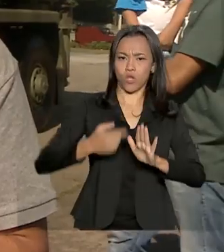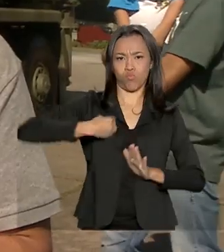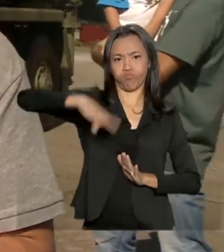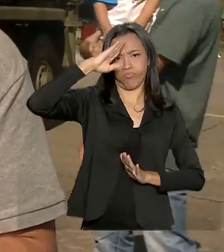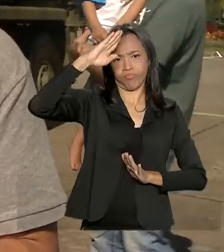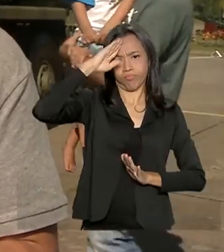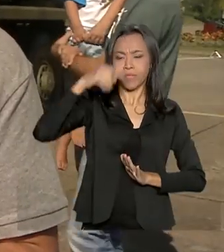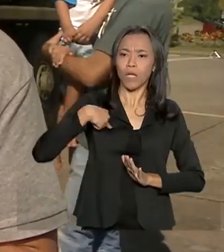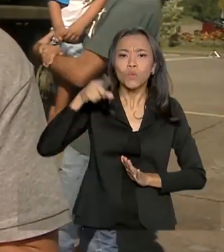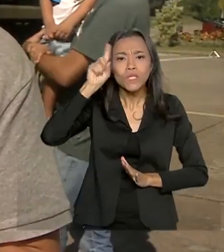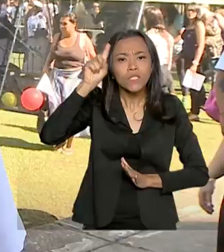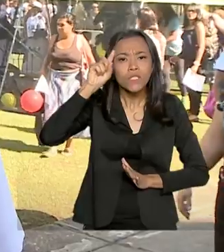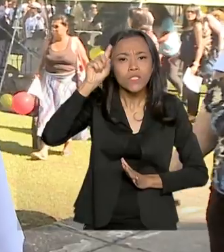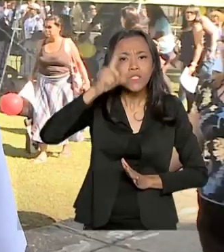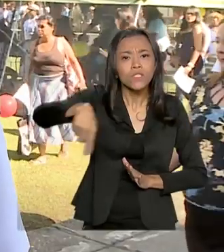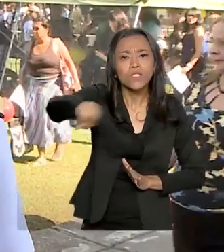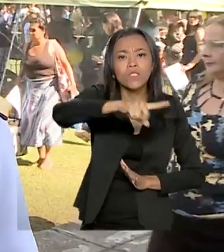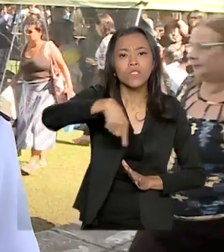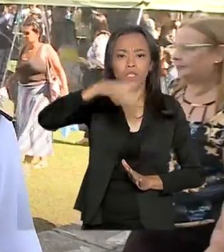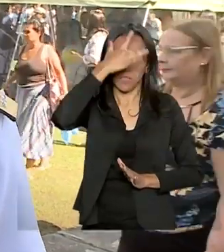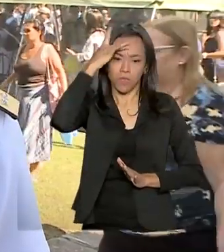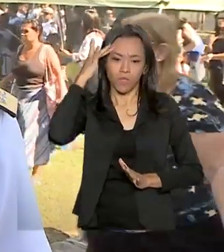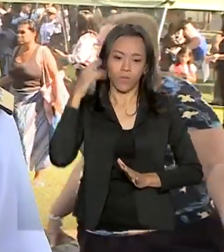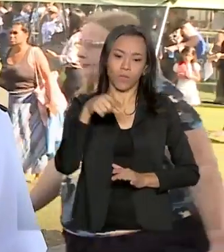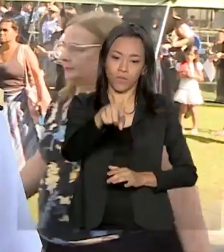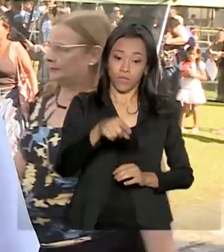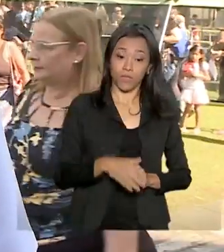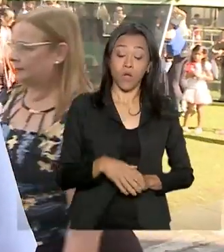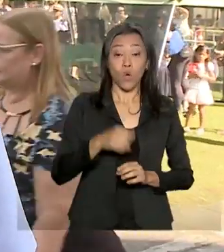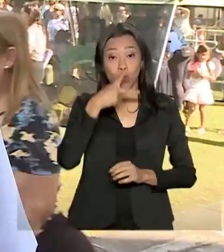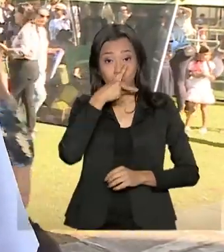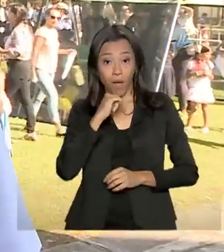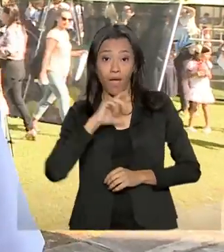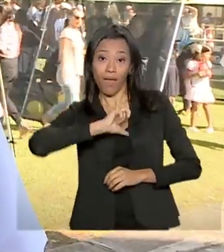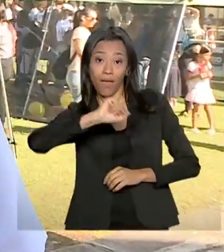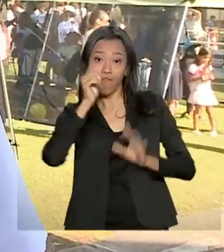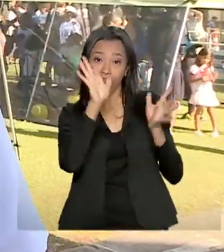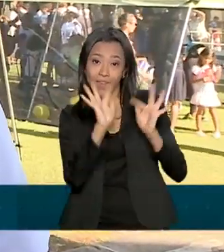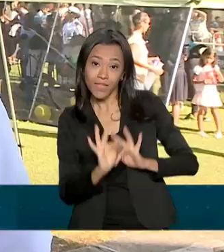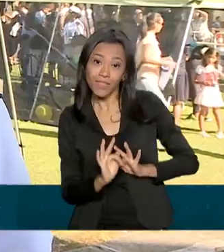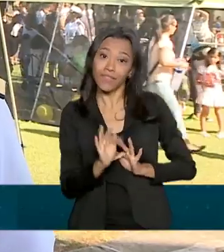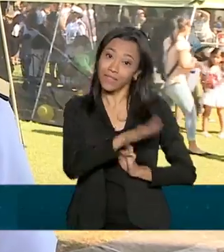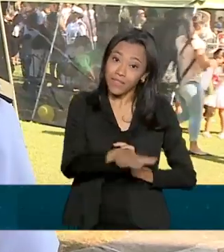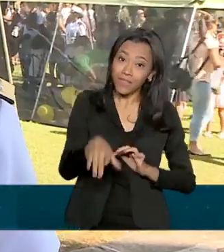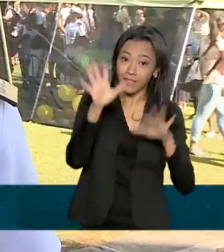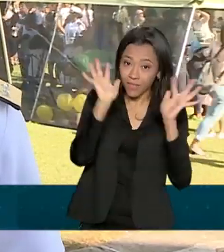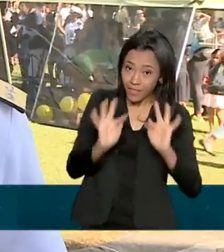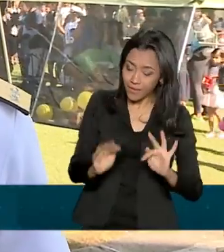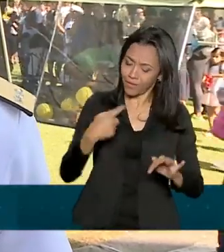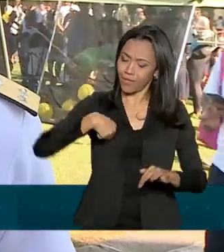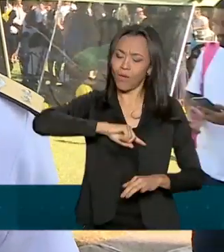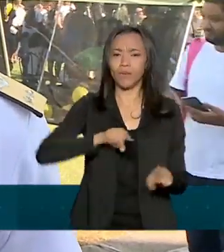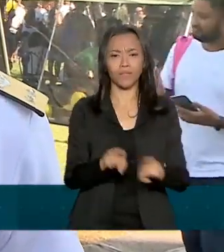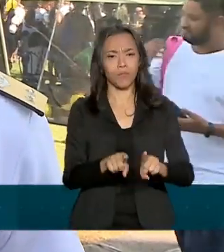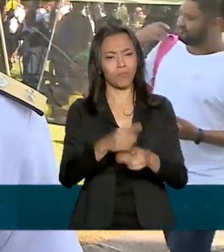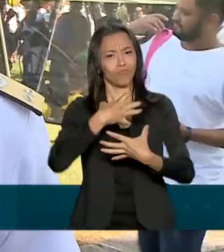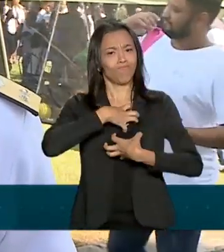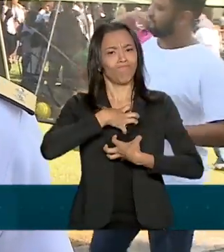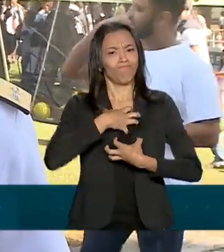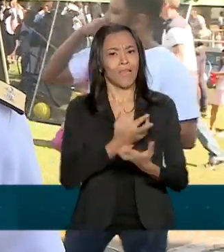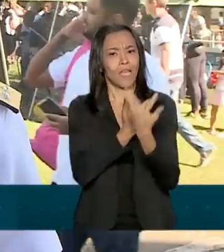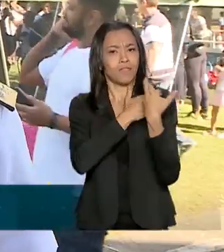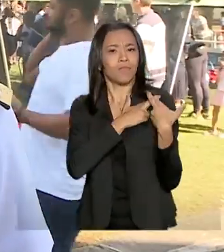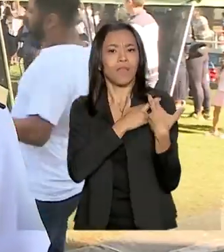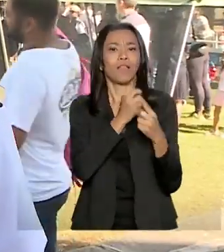no dia a dia da população. Elas saem felizes, os pais saem felizes. E nós saímos com um sentimento de responsabilidade